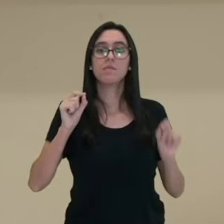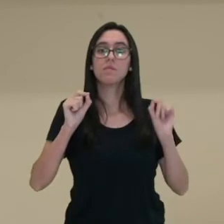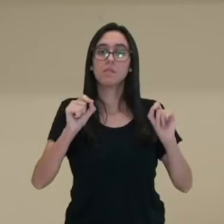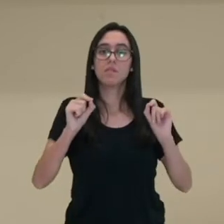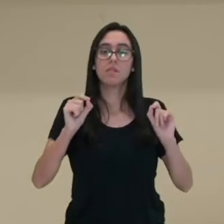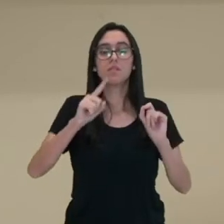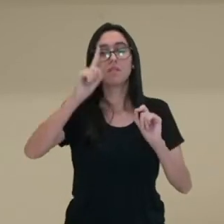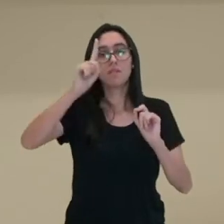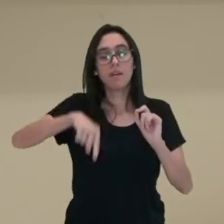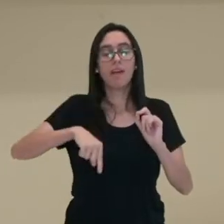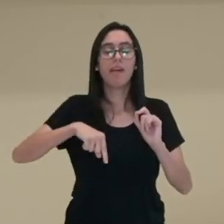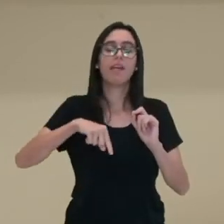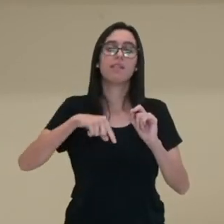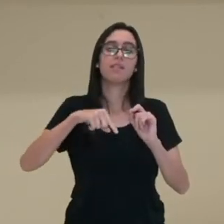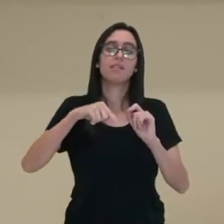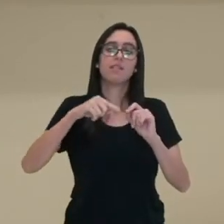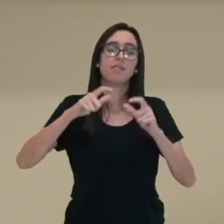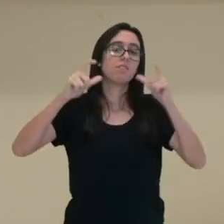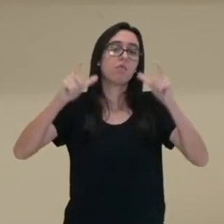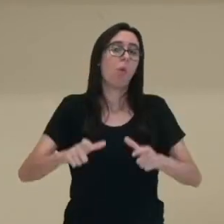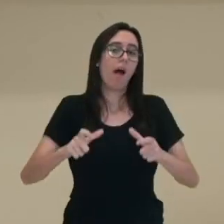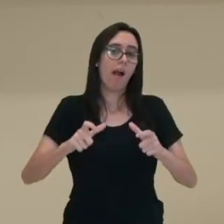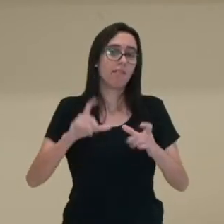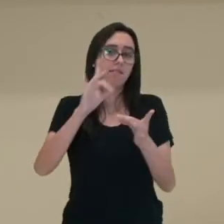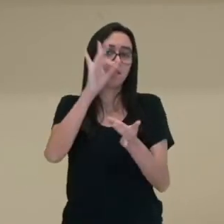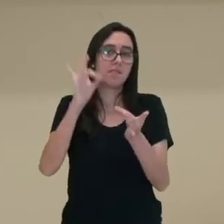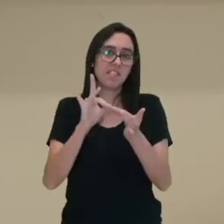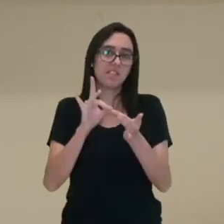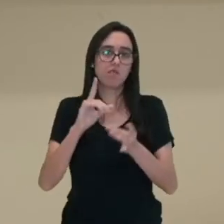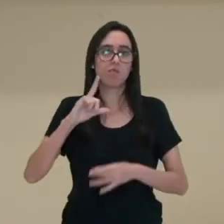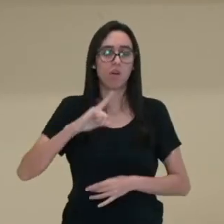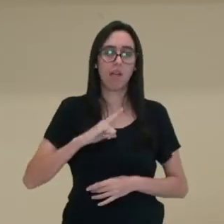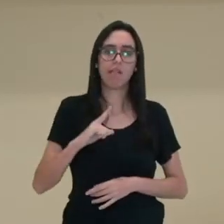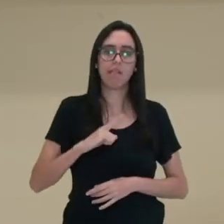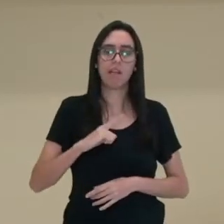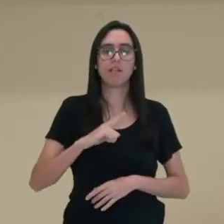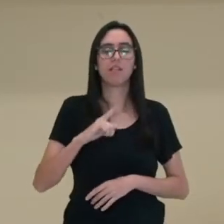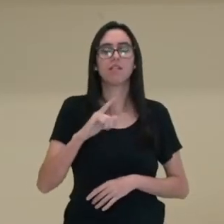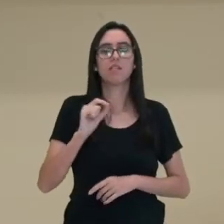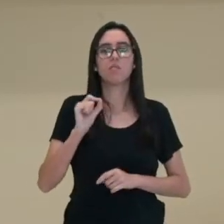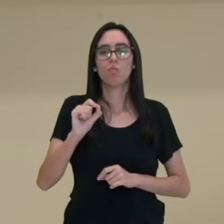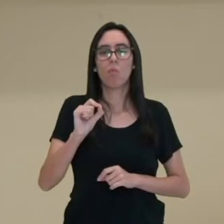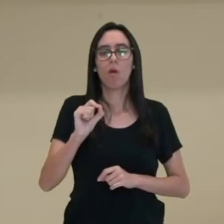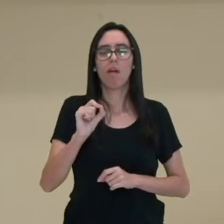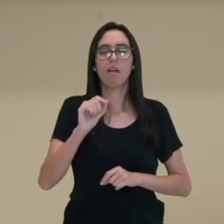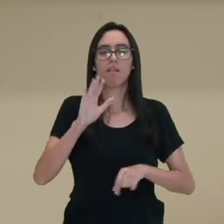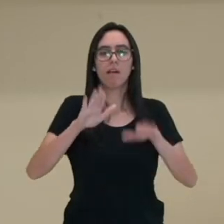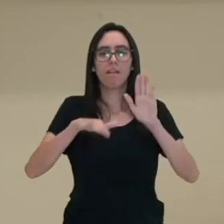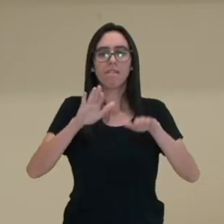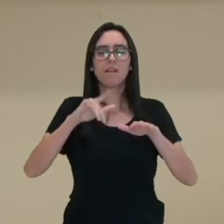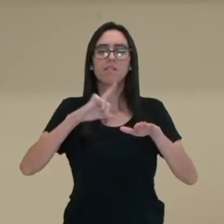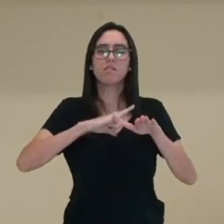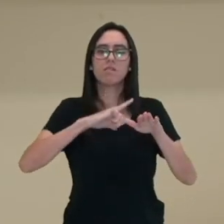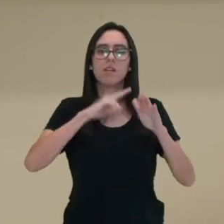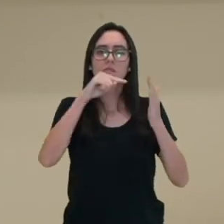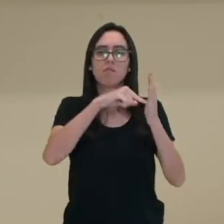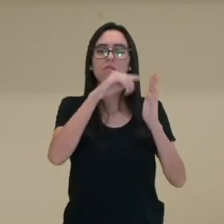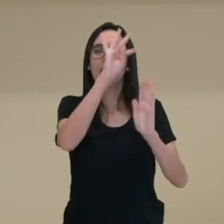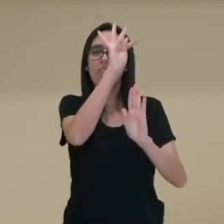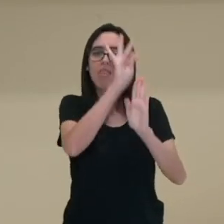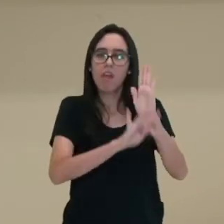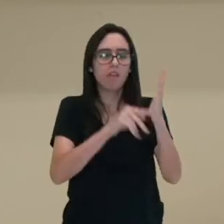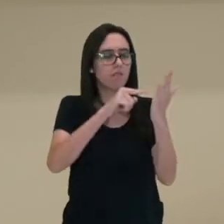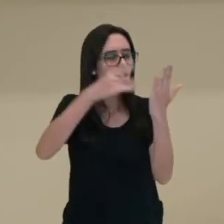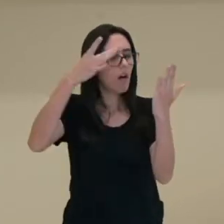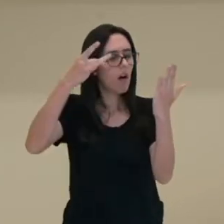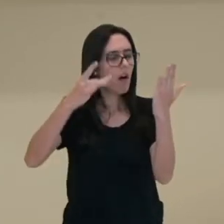determinado espaço, né? Então o cenário, né? Geralmente nós temos ali vários textos descritivos descrevendo como que é